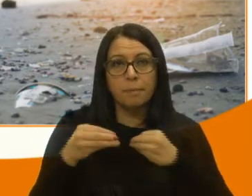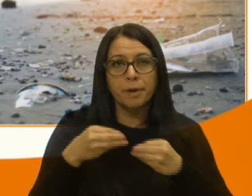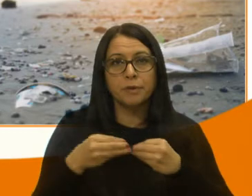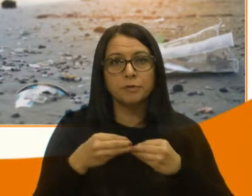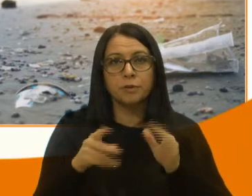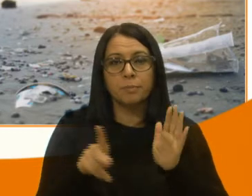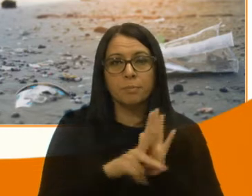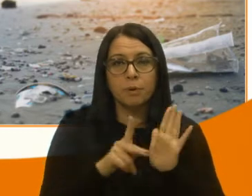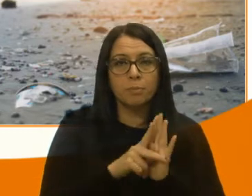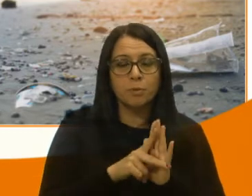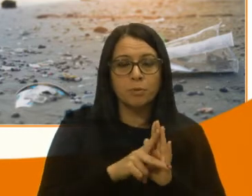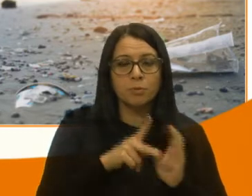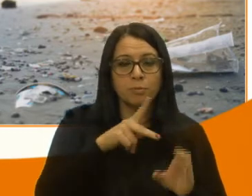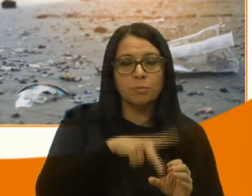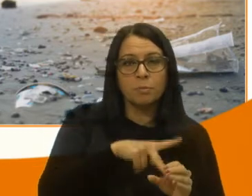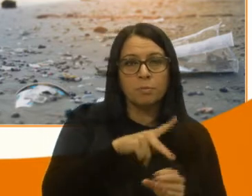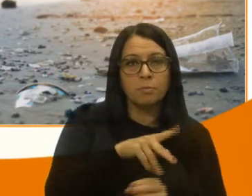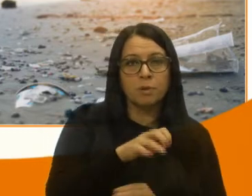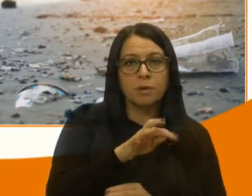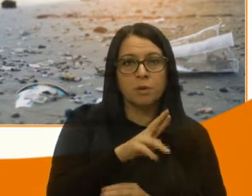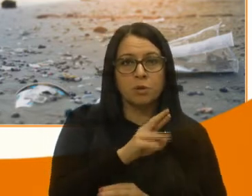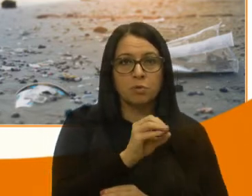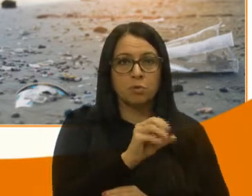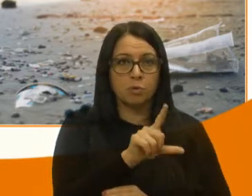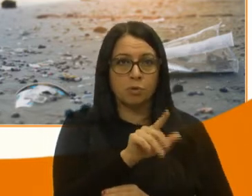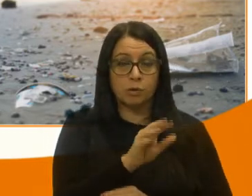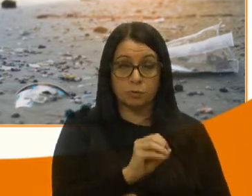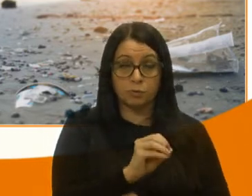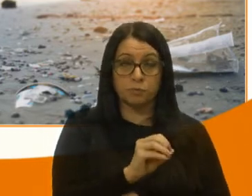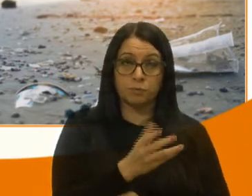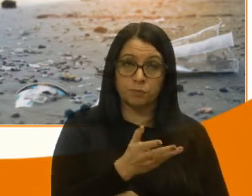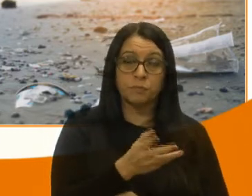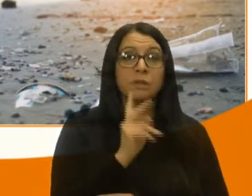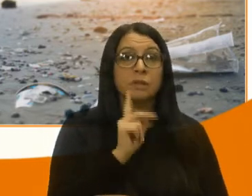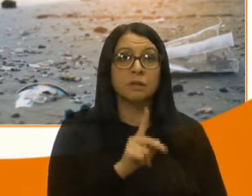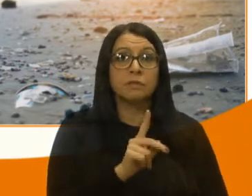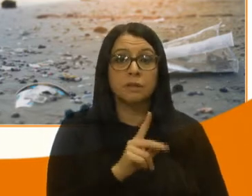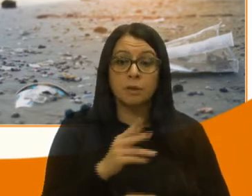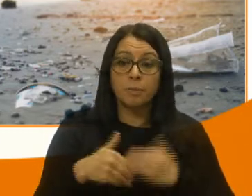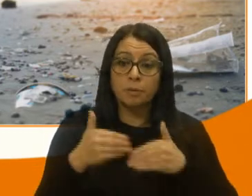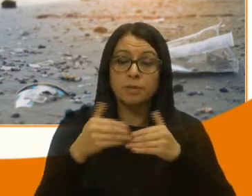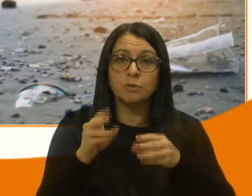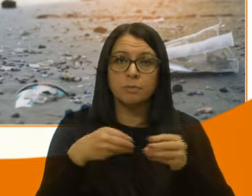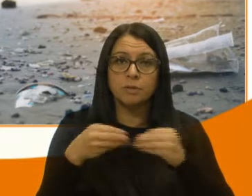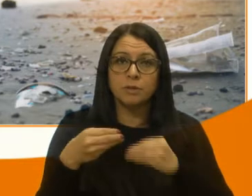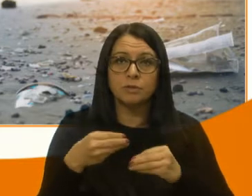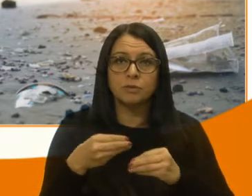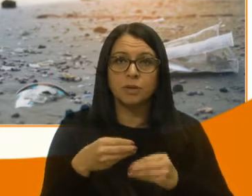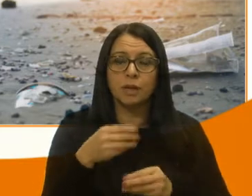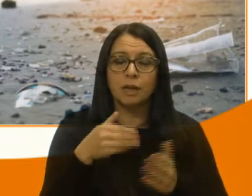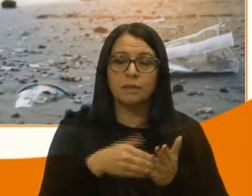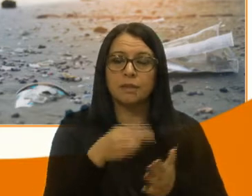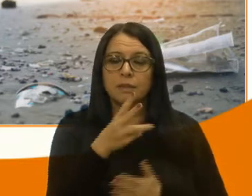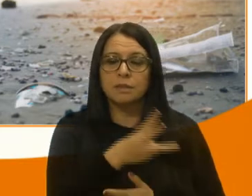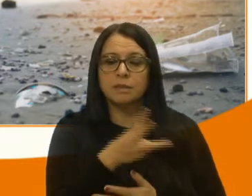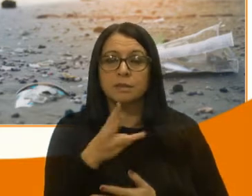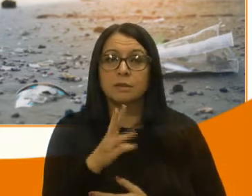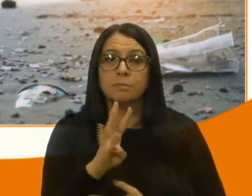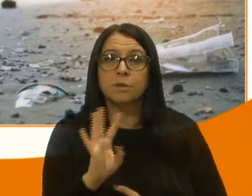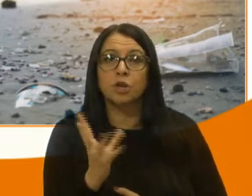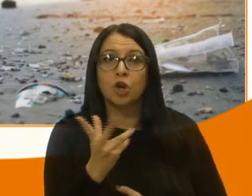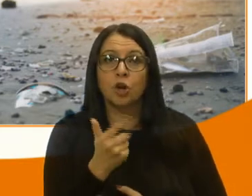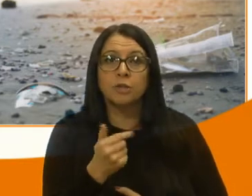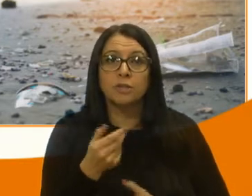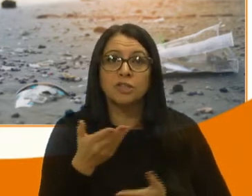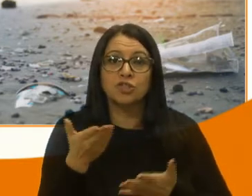derivado do petróleo. E a estimativa é que a produção de plástico chegue a 33 bilhões de